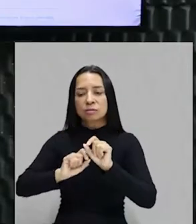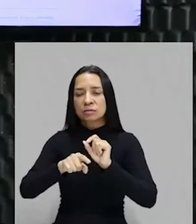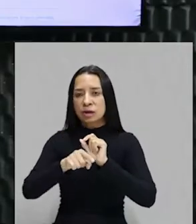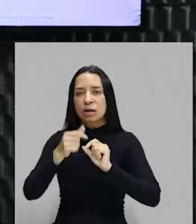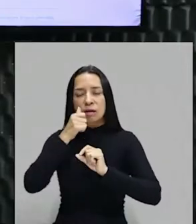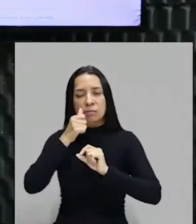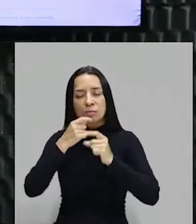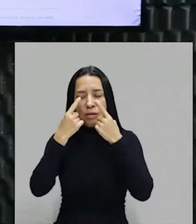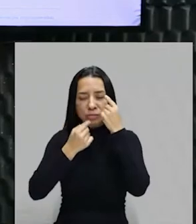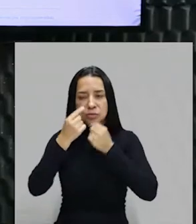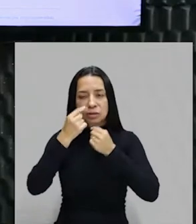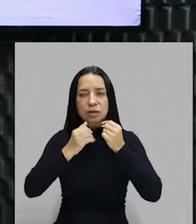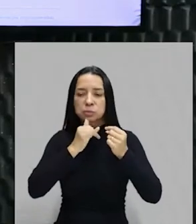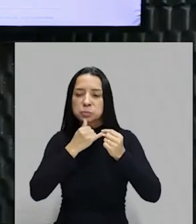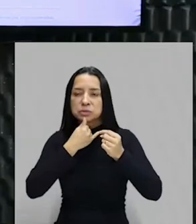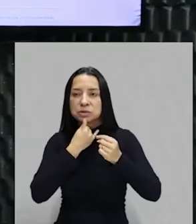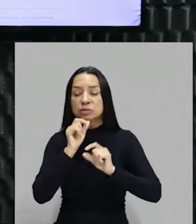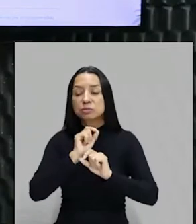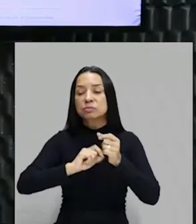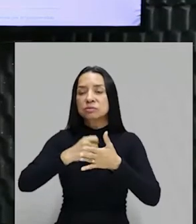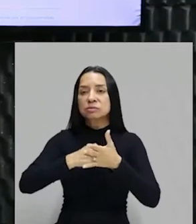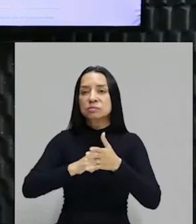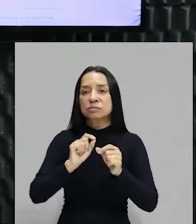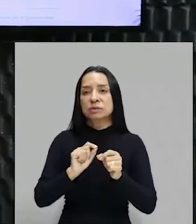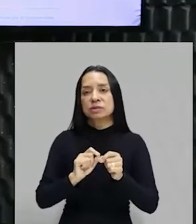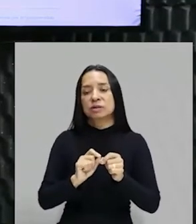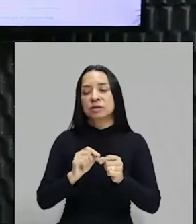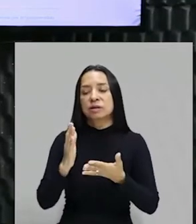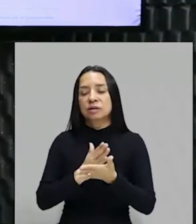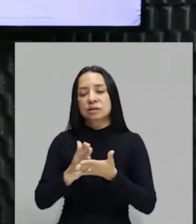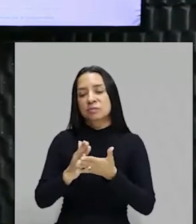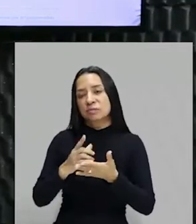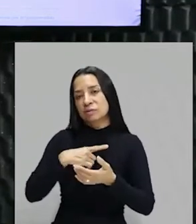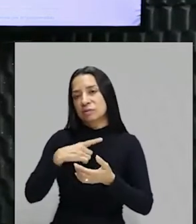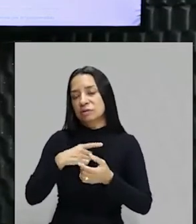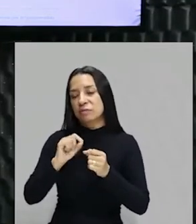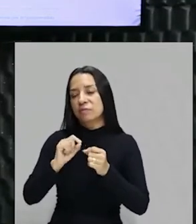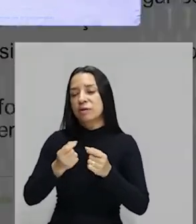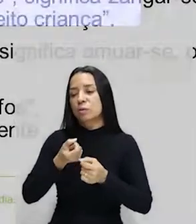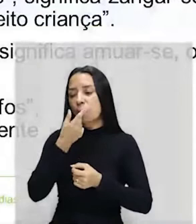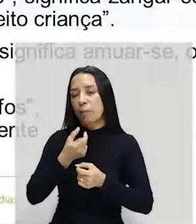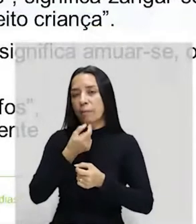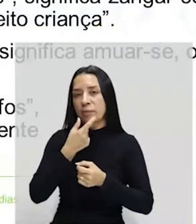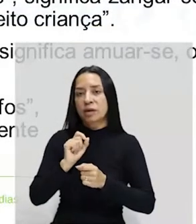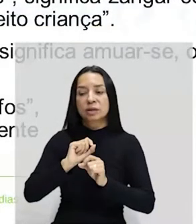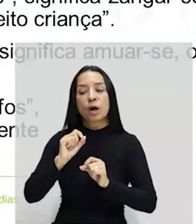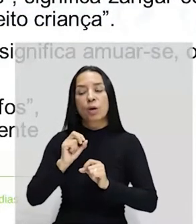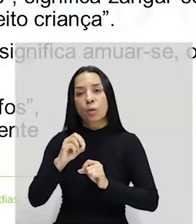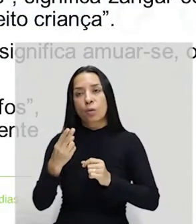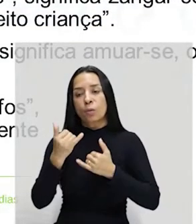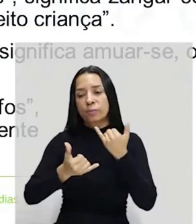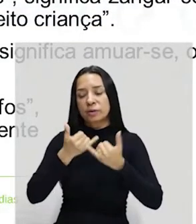chorando? Será que ela está triste? O que ela está tentando fazer? Talvez ele tenha feito uma piada, talvez ele tenha feito uma brincadeira, porque Arrufus